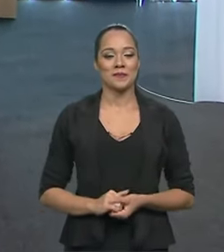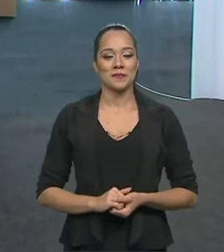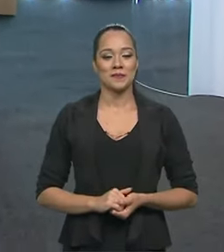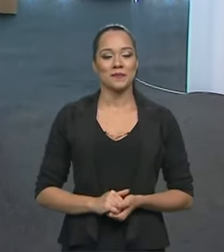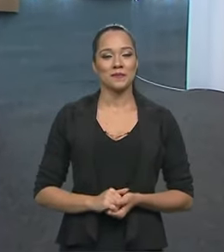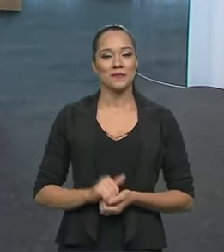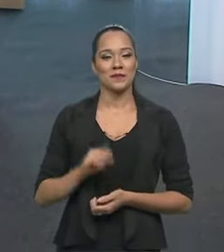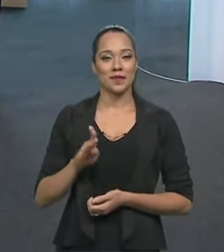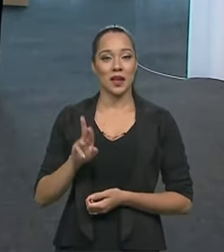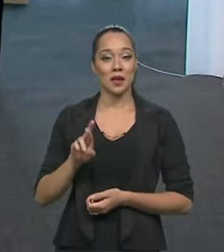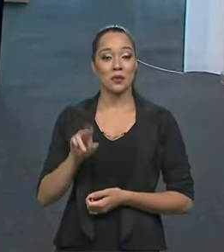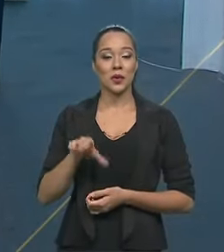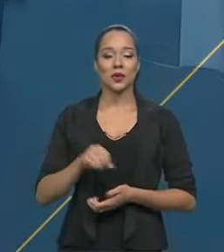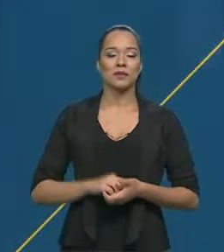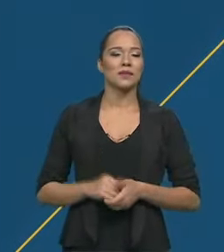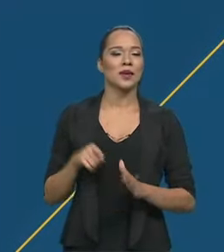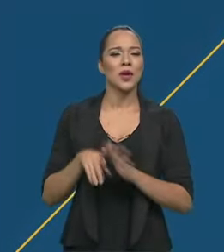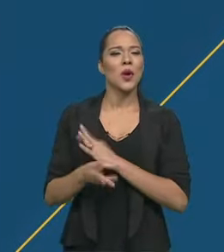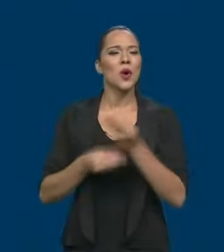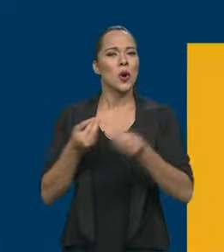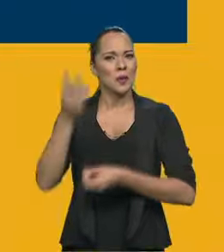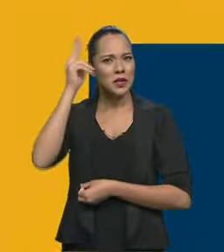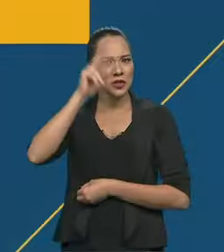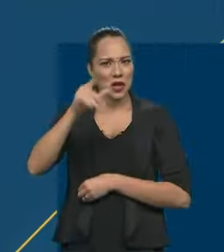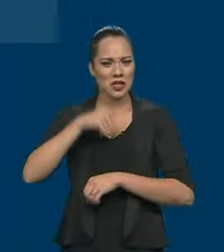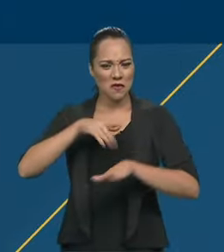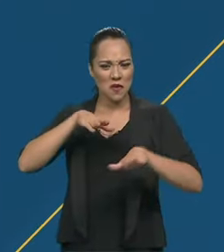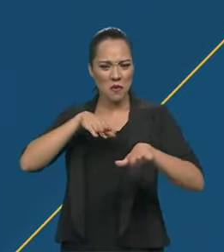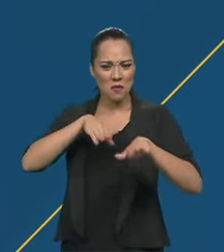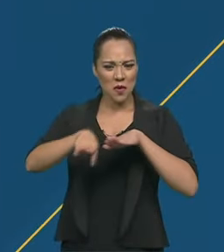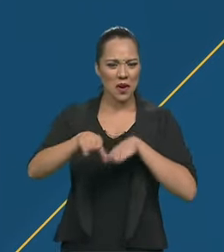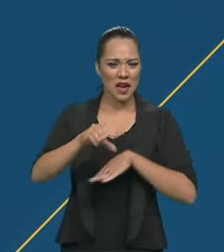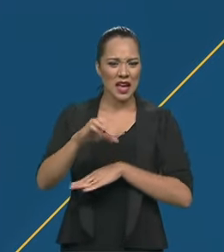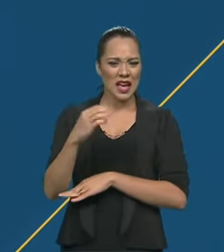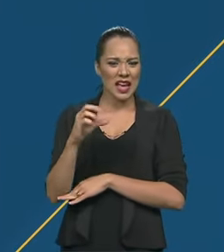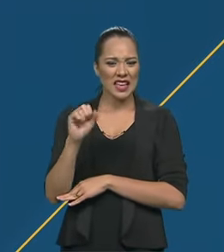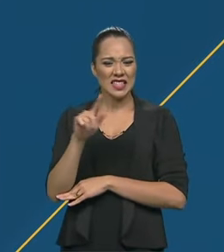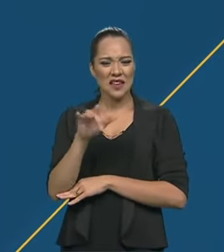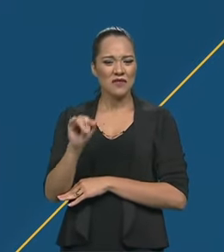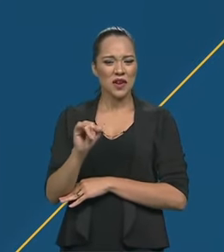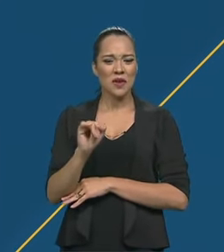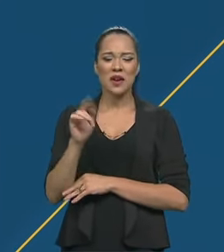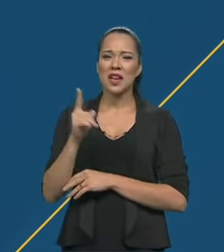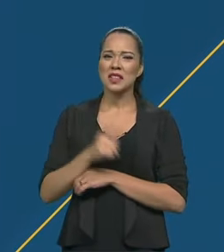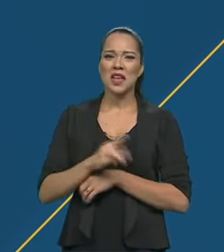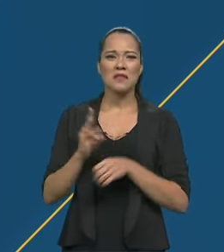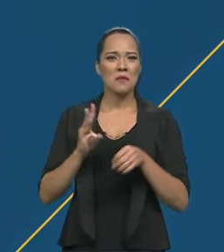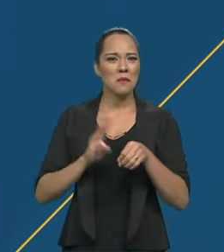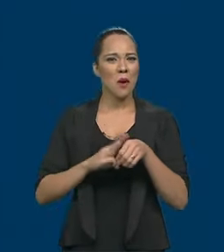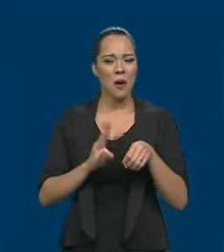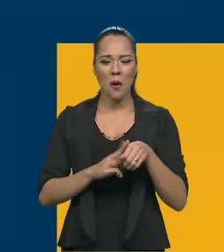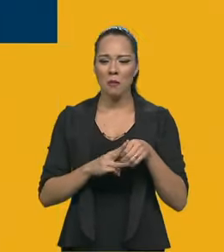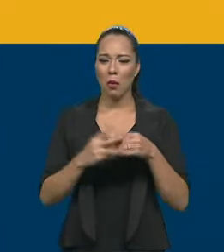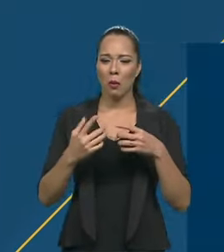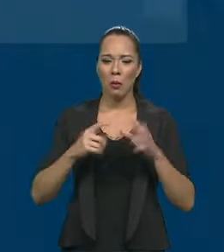Bruno Portugal, como foi a história que você foi correr em Cascavel e fundiu o motor da Kombi?